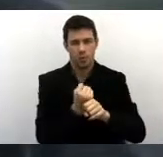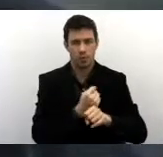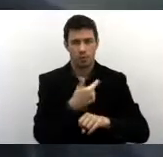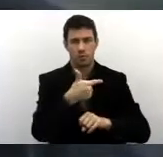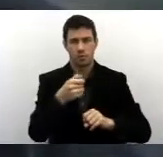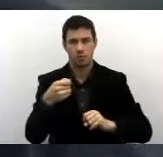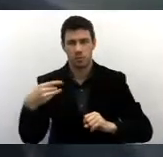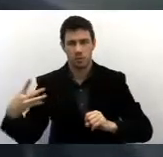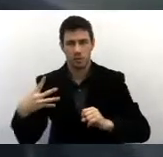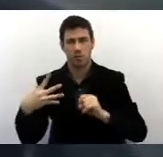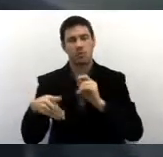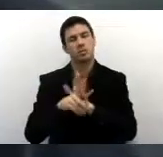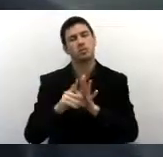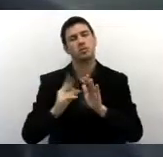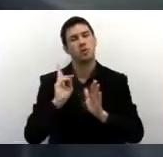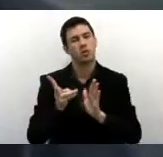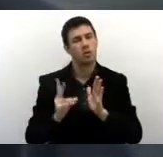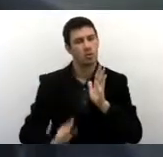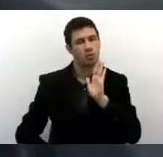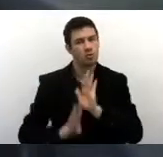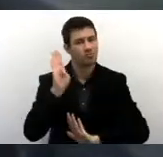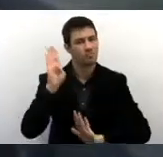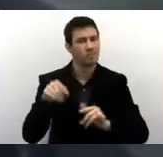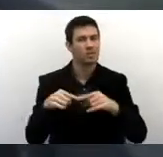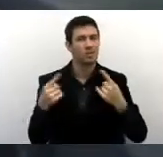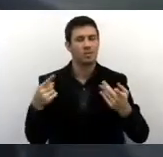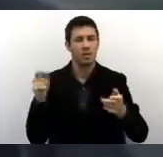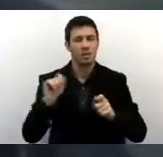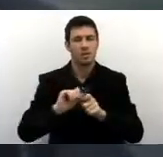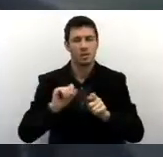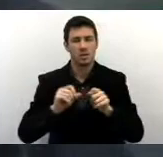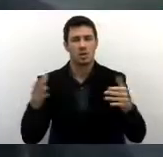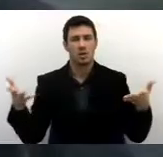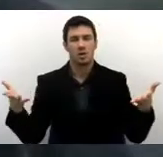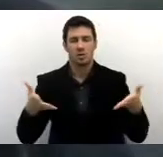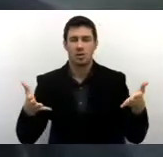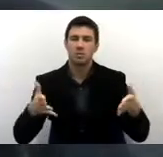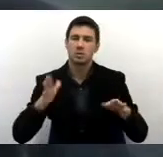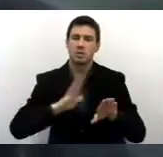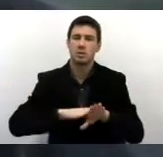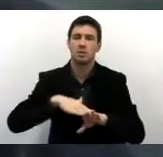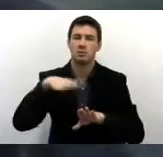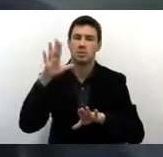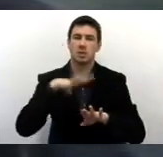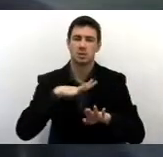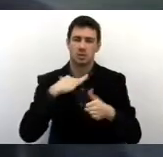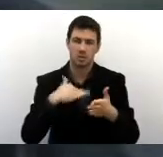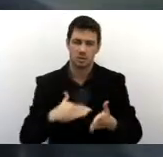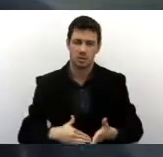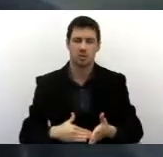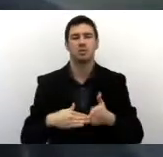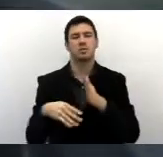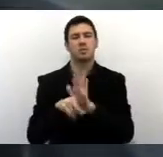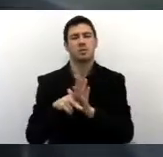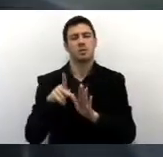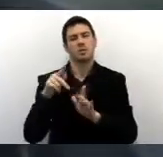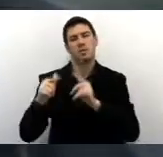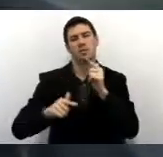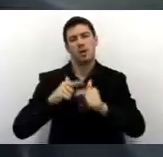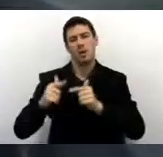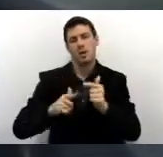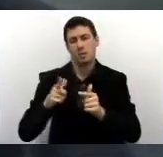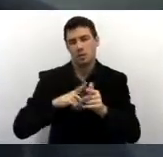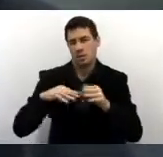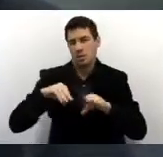elas continuem em ascensão. E fazer para cada vez mais o serviço da Secretaria do Trabalho, se